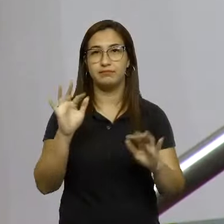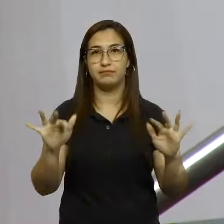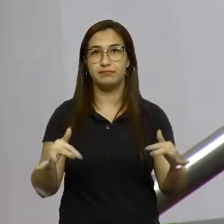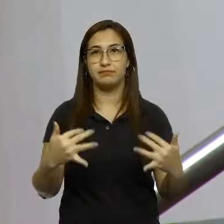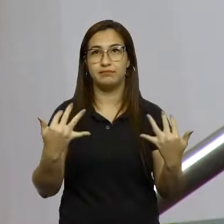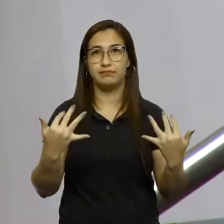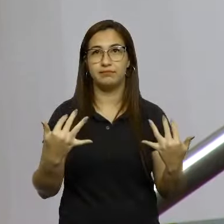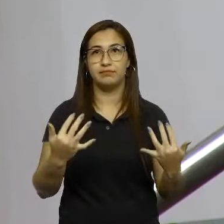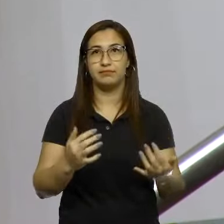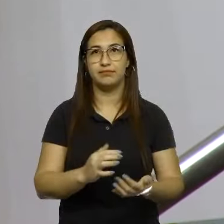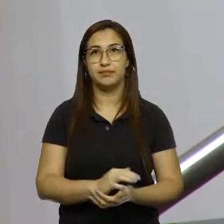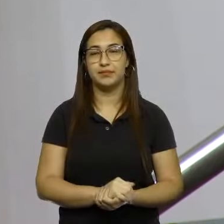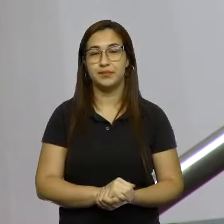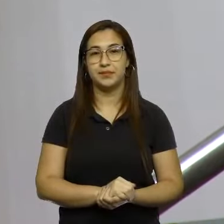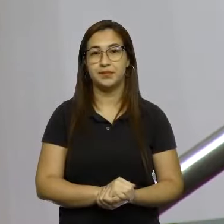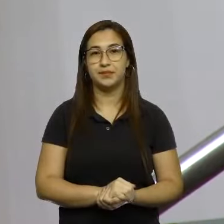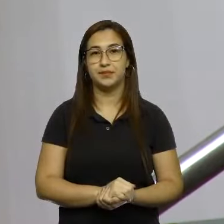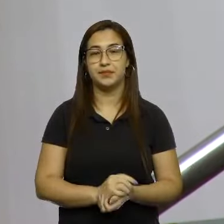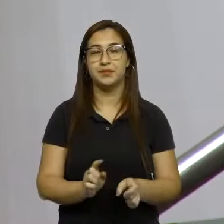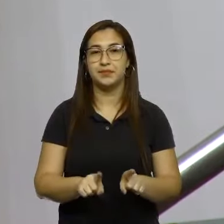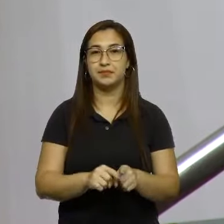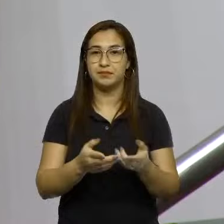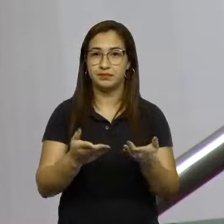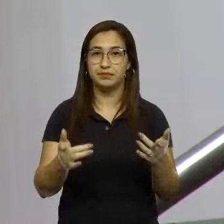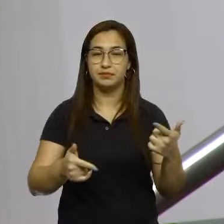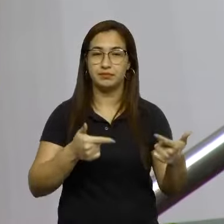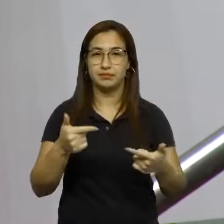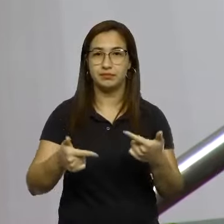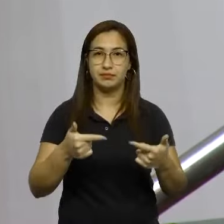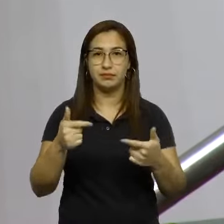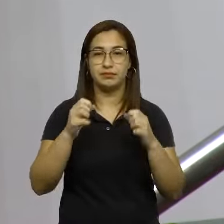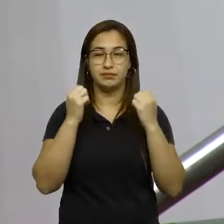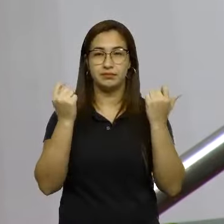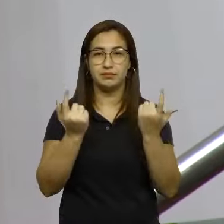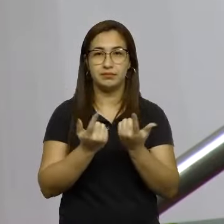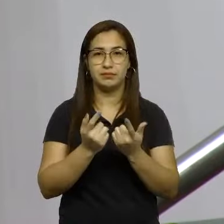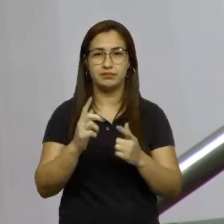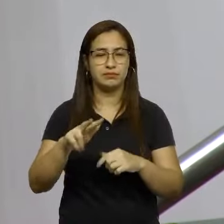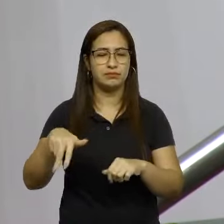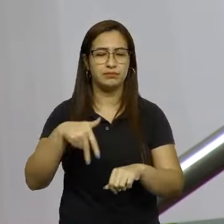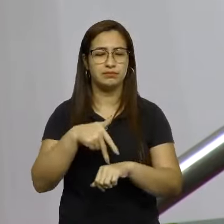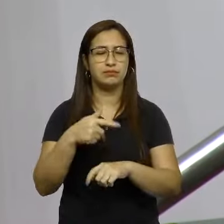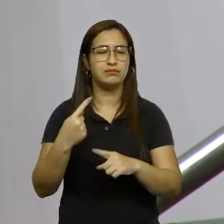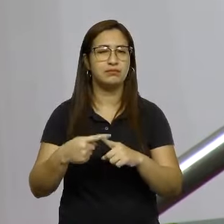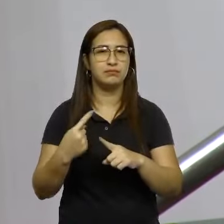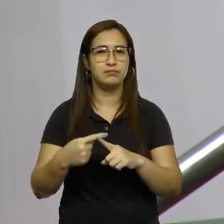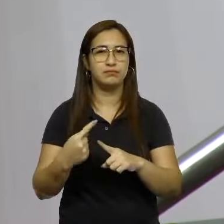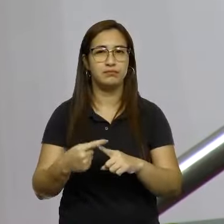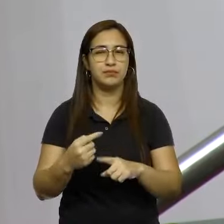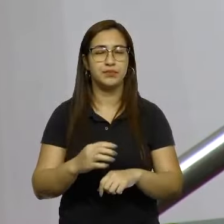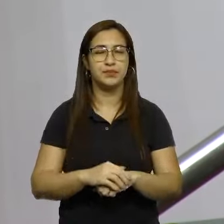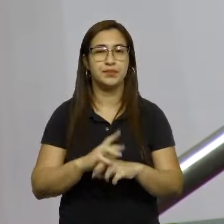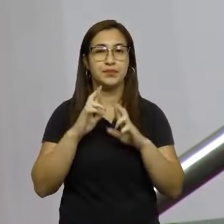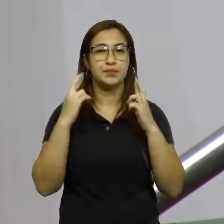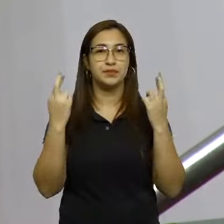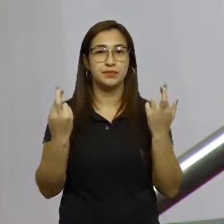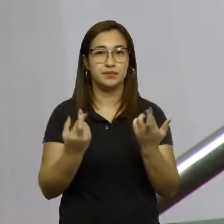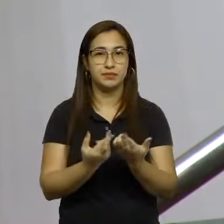os funcionários que nos acompanham, o que me traz a essa tribuna é falar sobre a reunião que